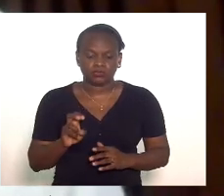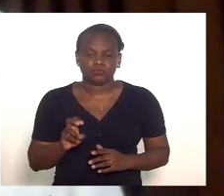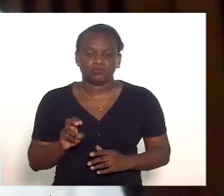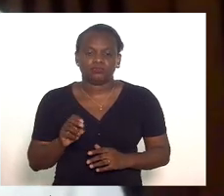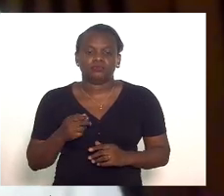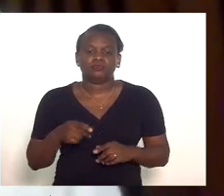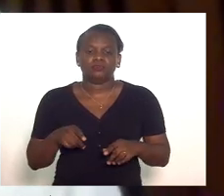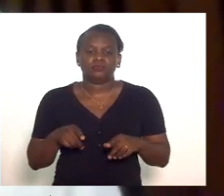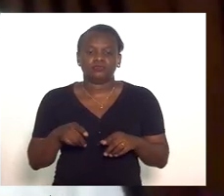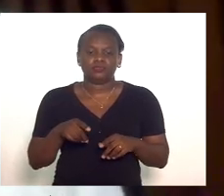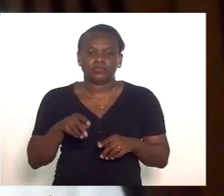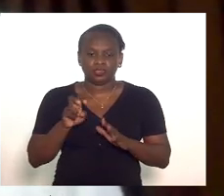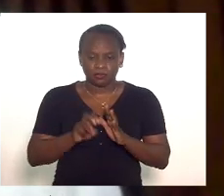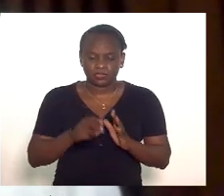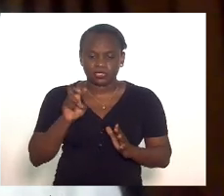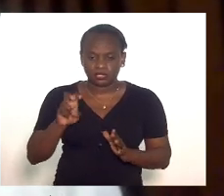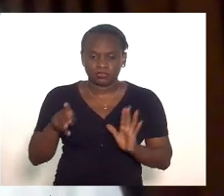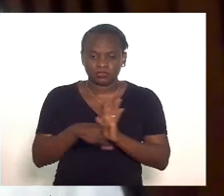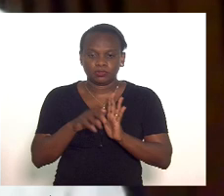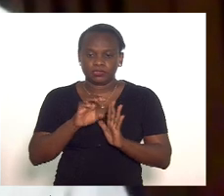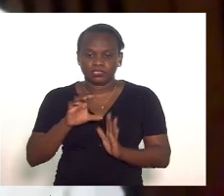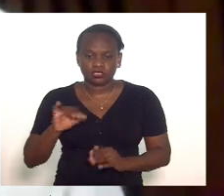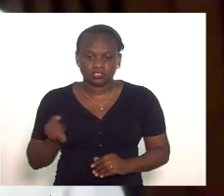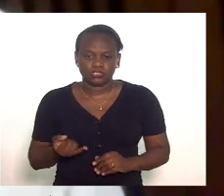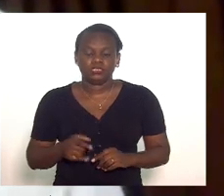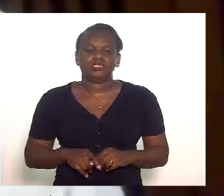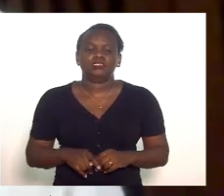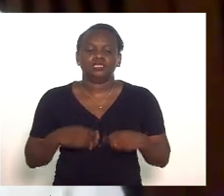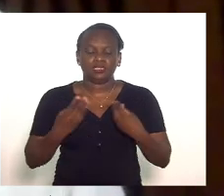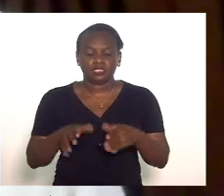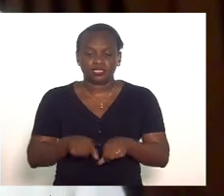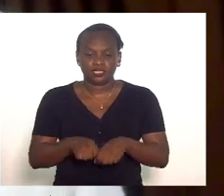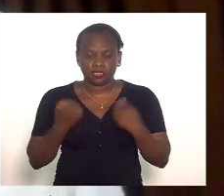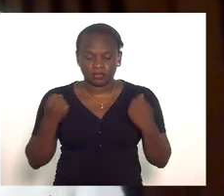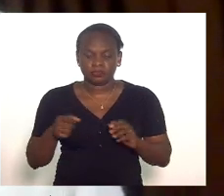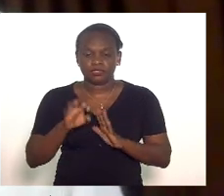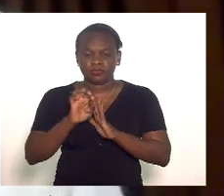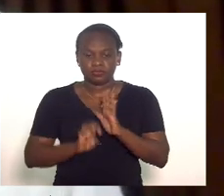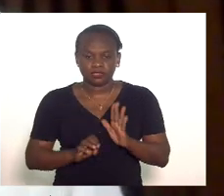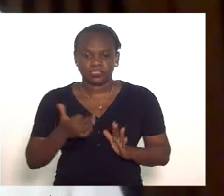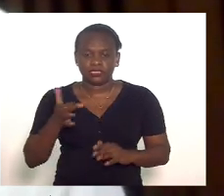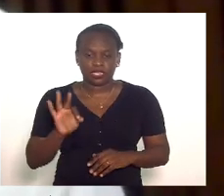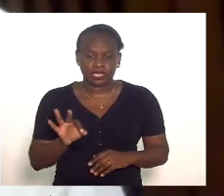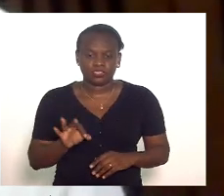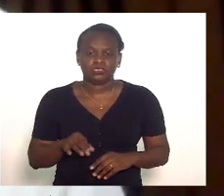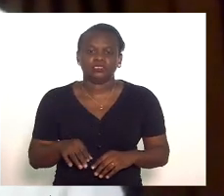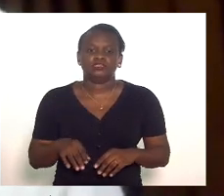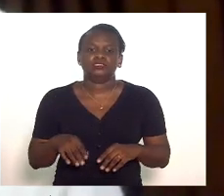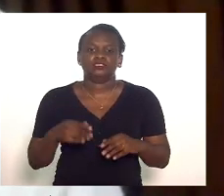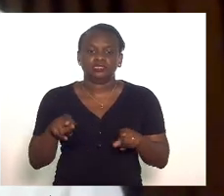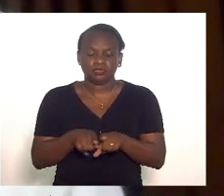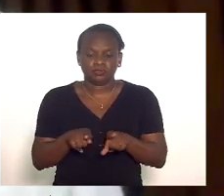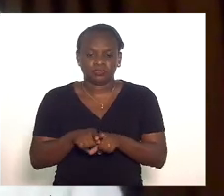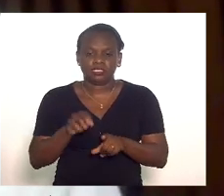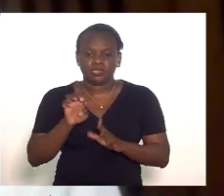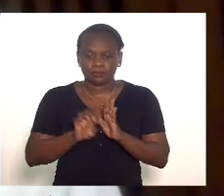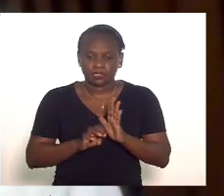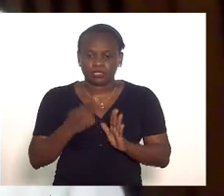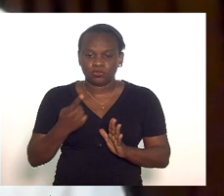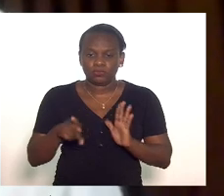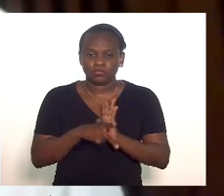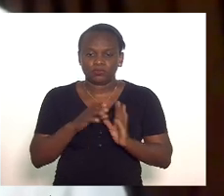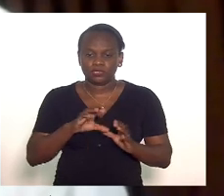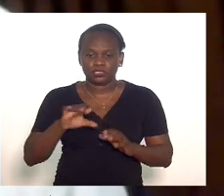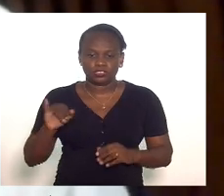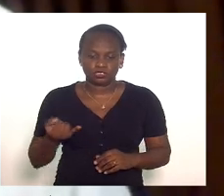pela emenda 5 da CCJ. Pela prejudicabilidade da emenda 10 pela emenda 1 da CCJ.